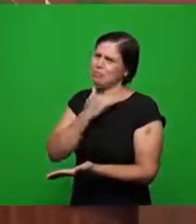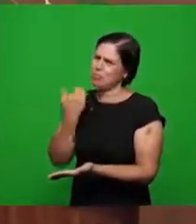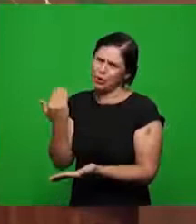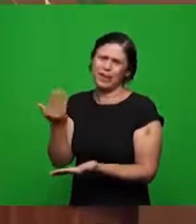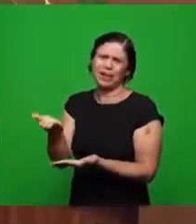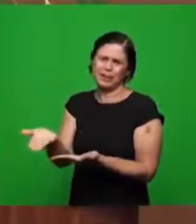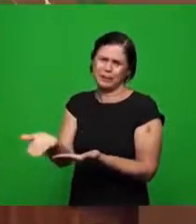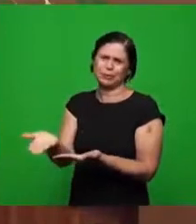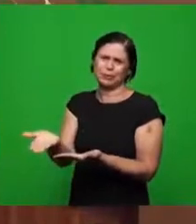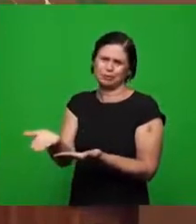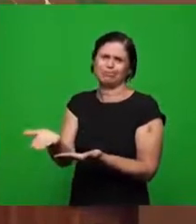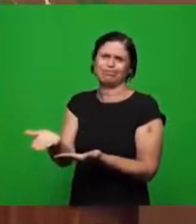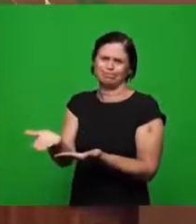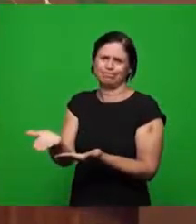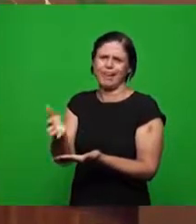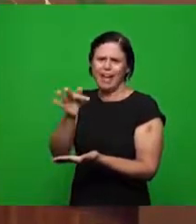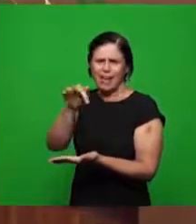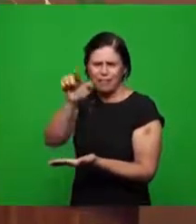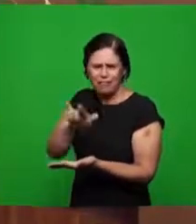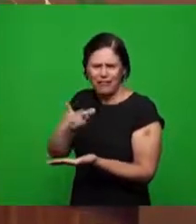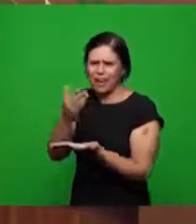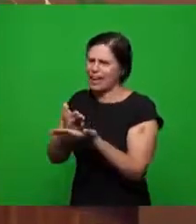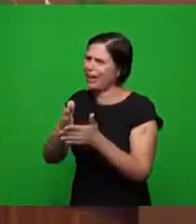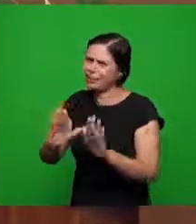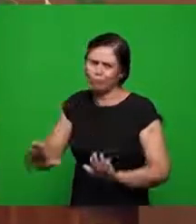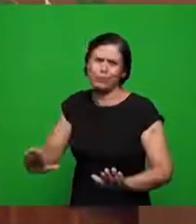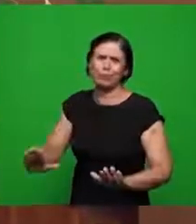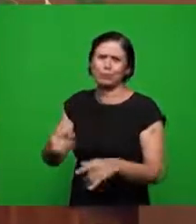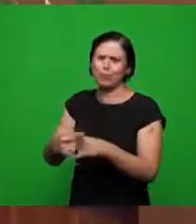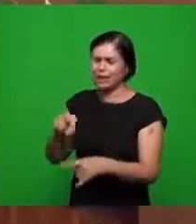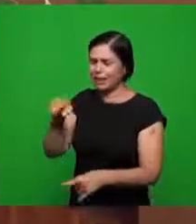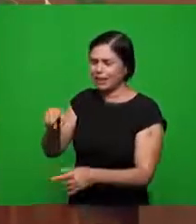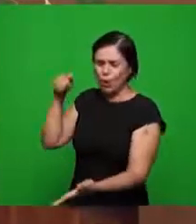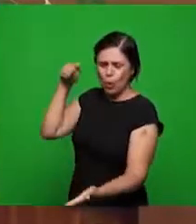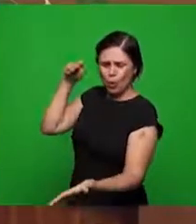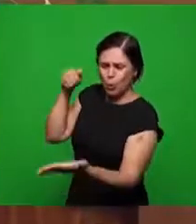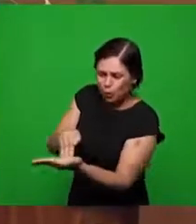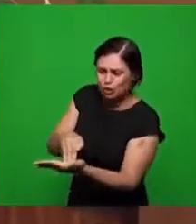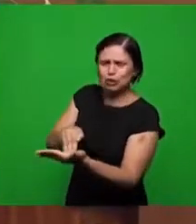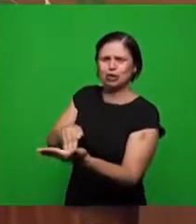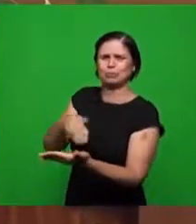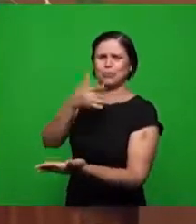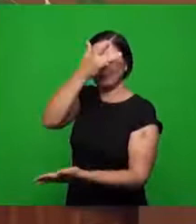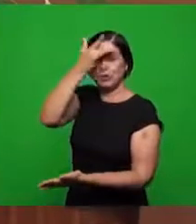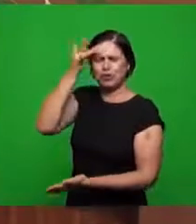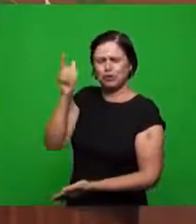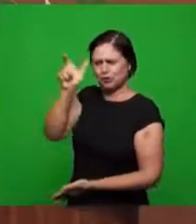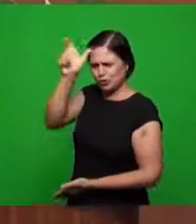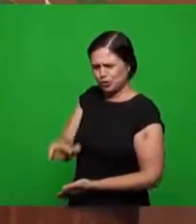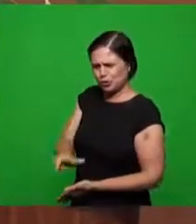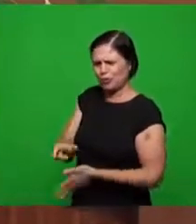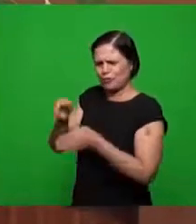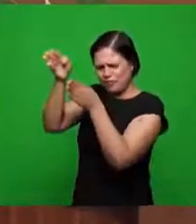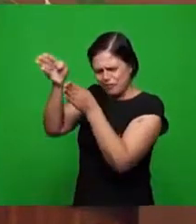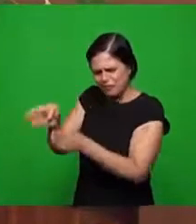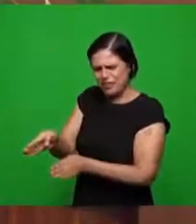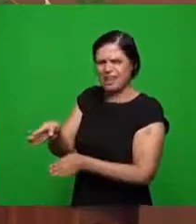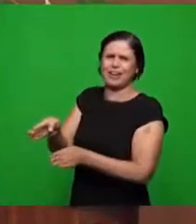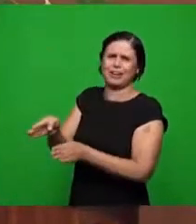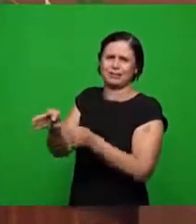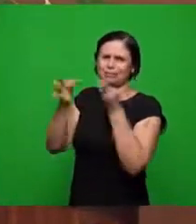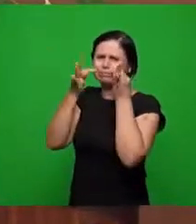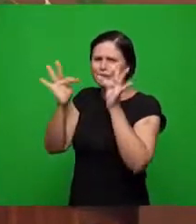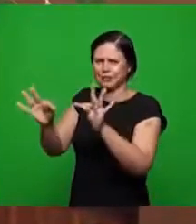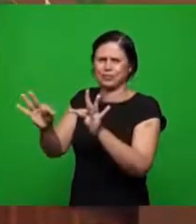perda irreparável que veio com a morte como se a semente que morreu a semente que perdeu seu vigor